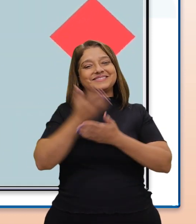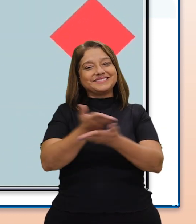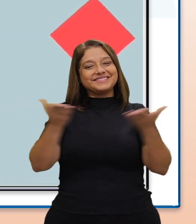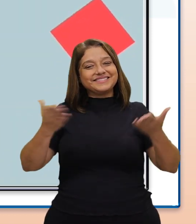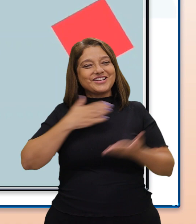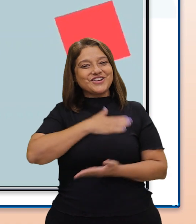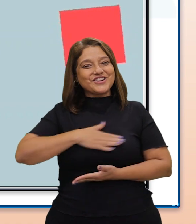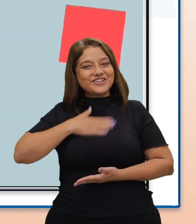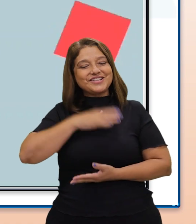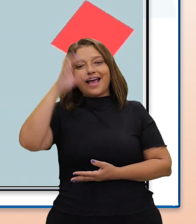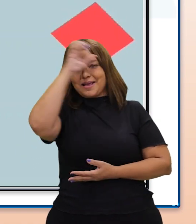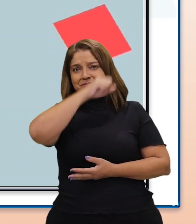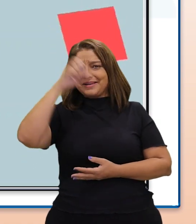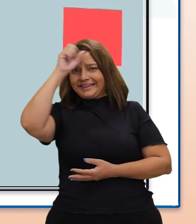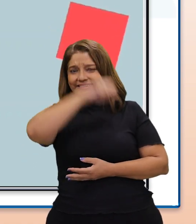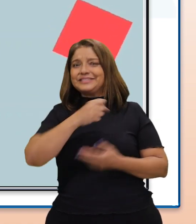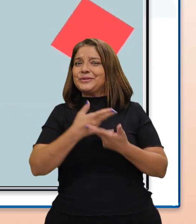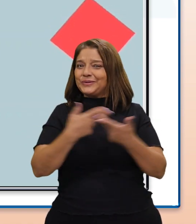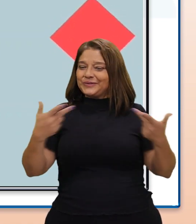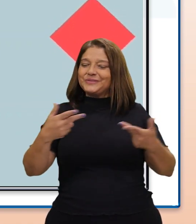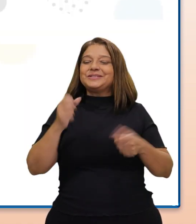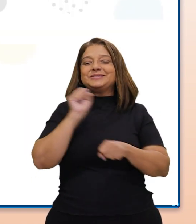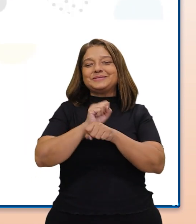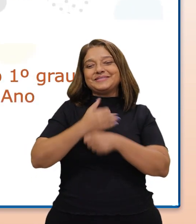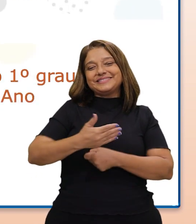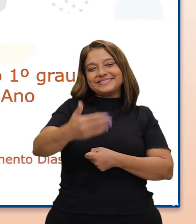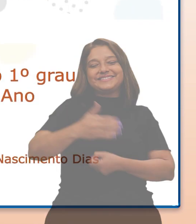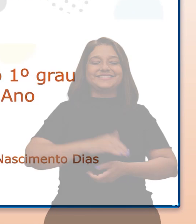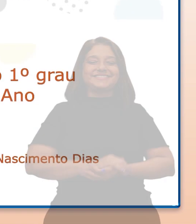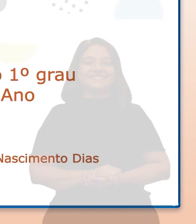gostado, que tenham aprendido muito e até mais!